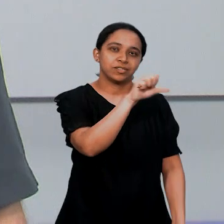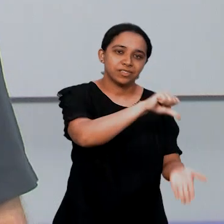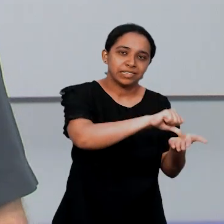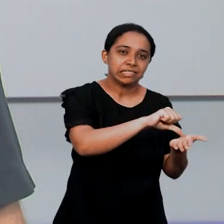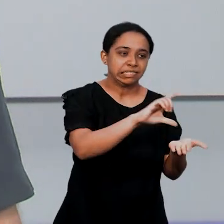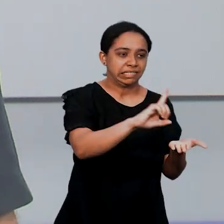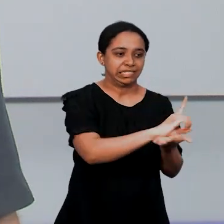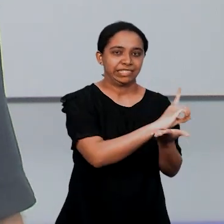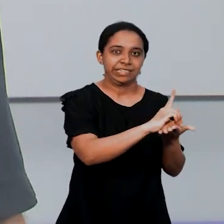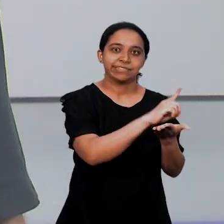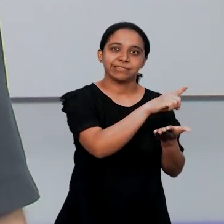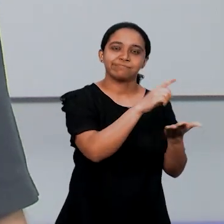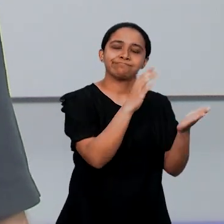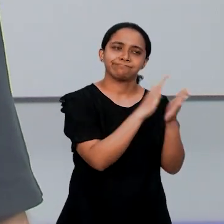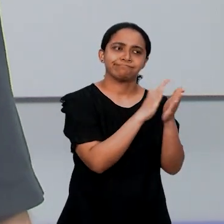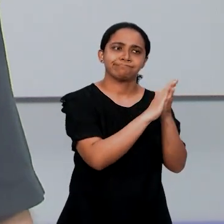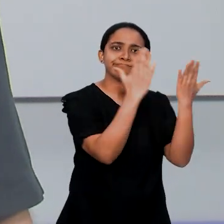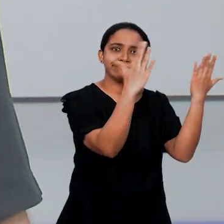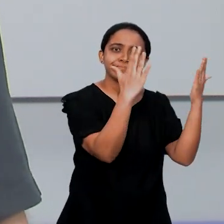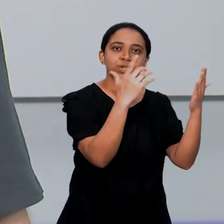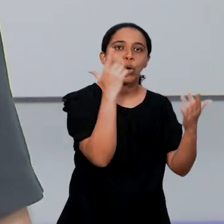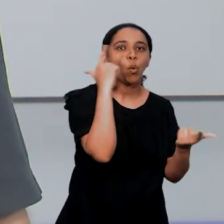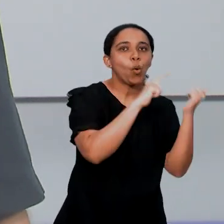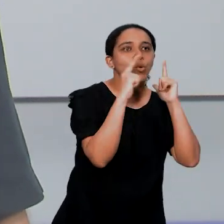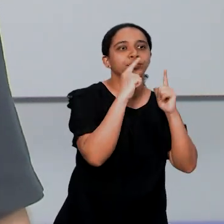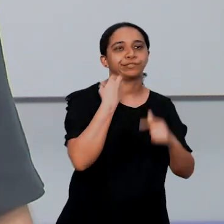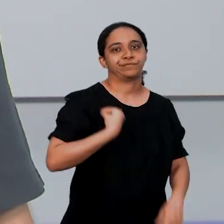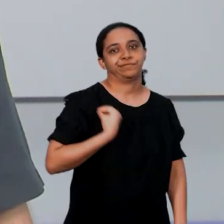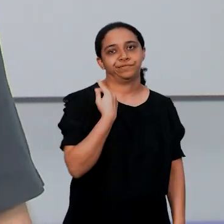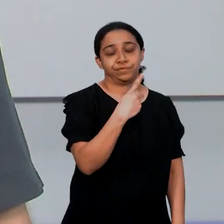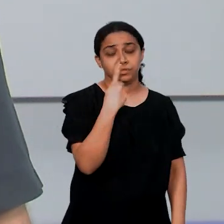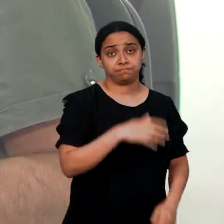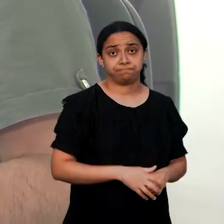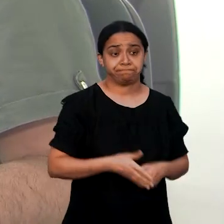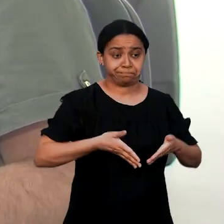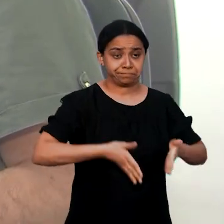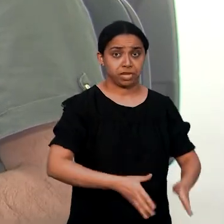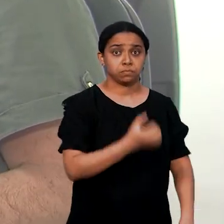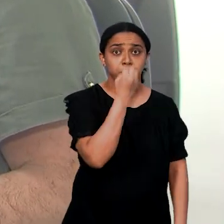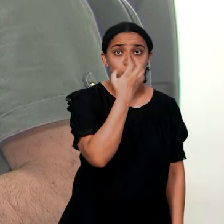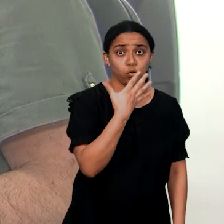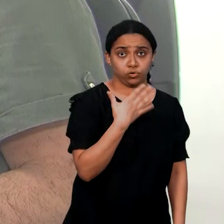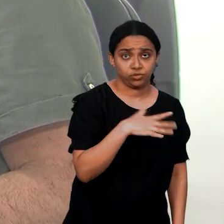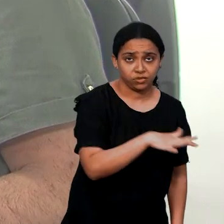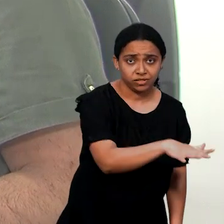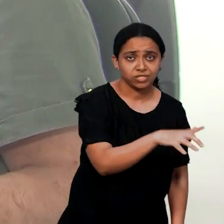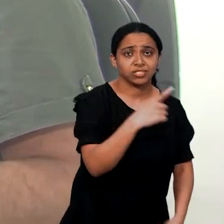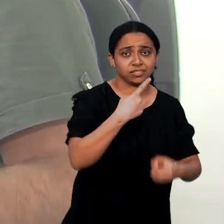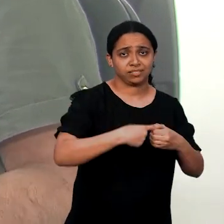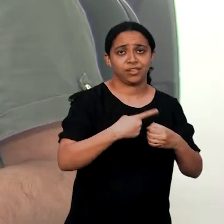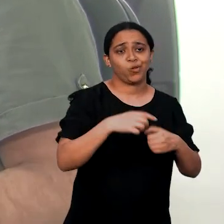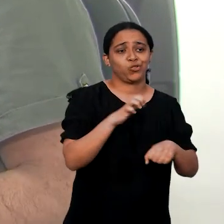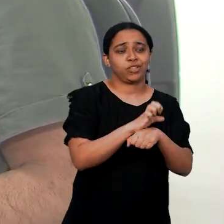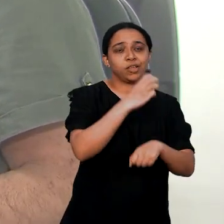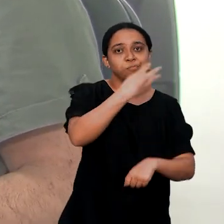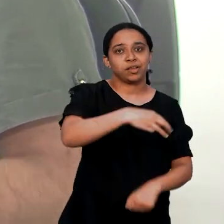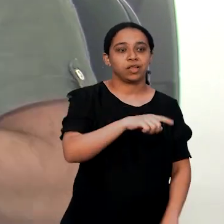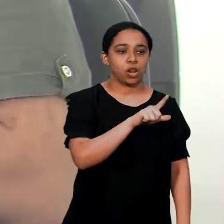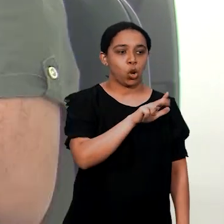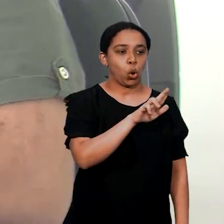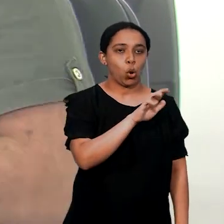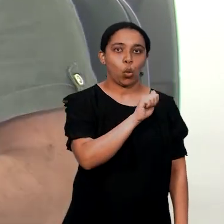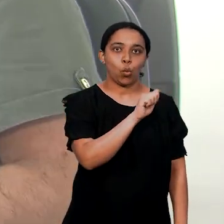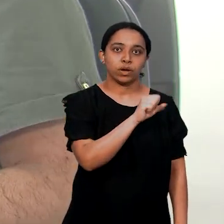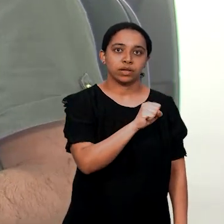Zadoka, que também celebra grandes conquistas na sua trajetória. Nascido em Bom Jardim, no interior do estado,